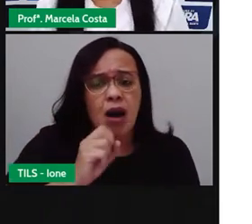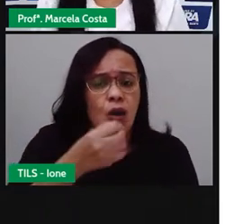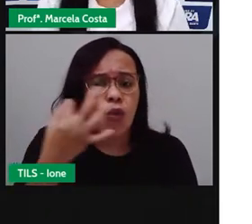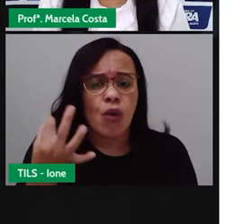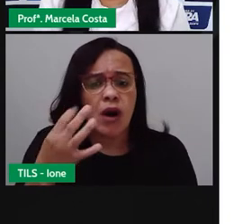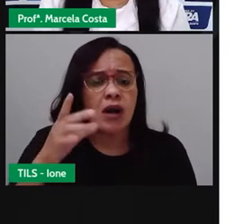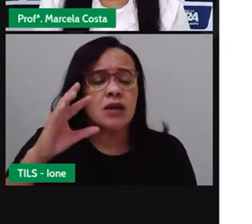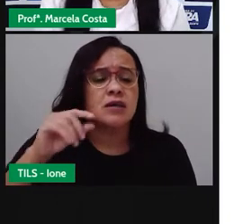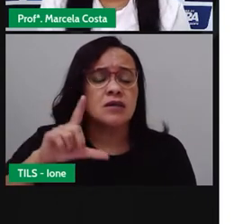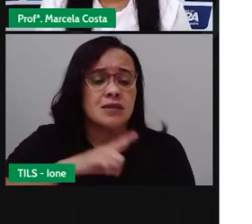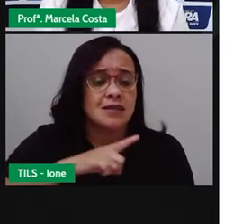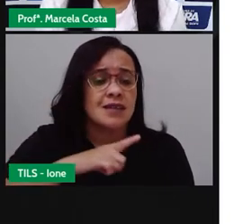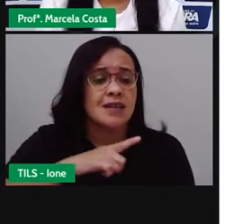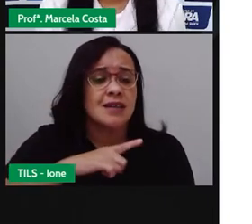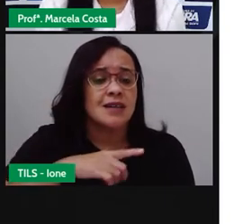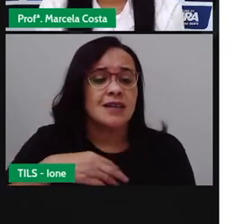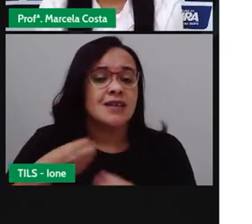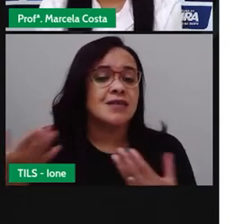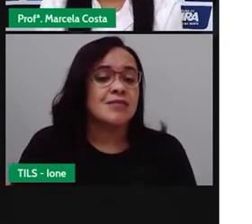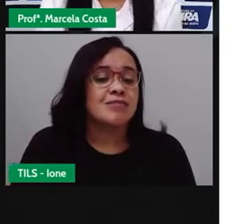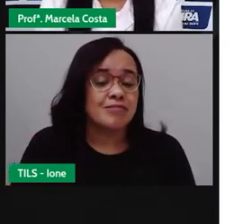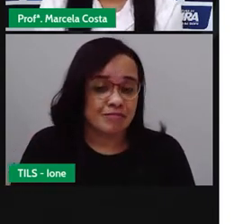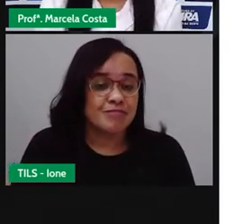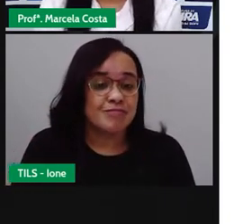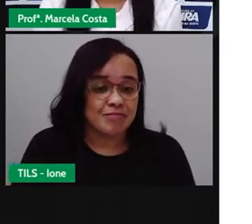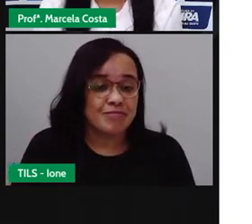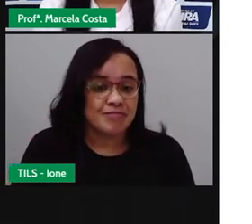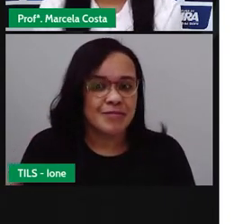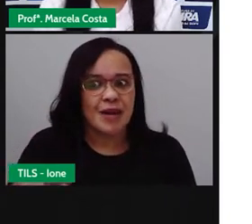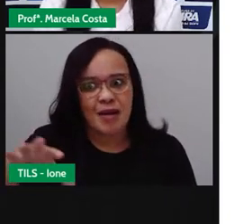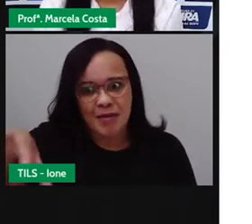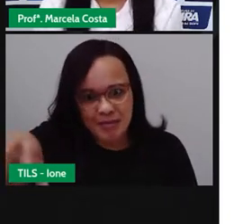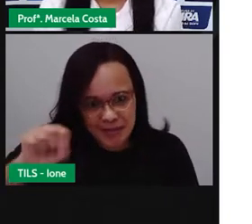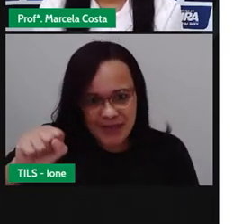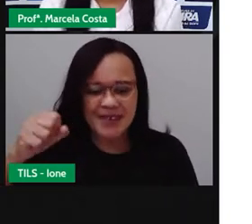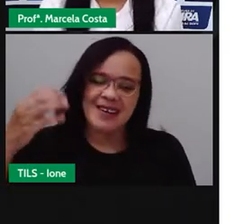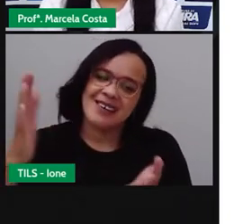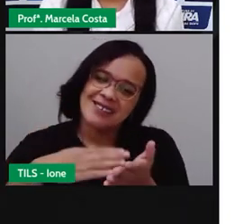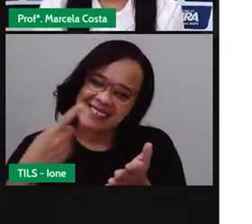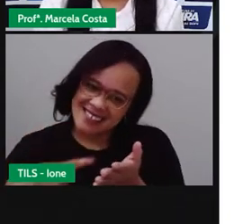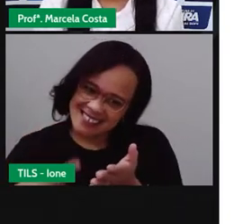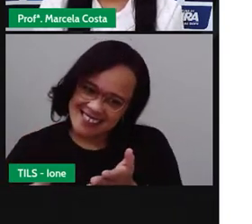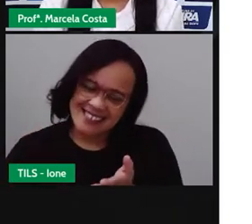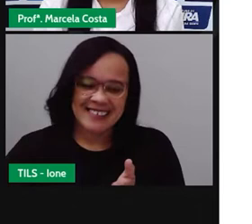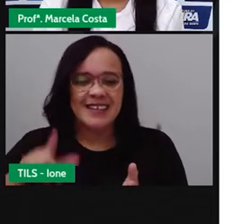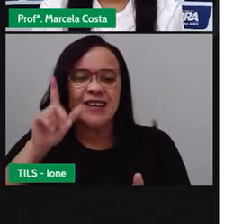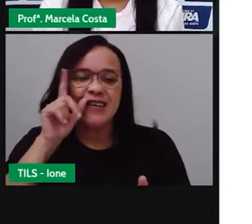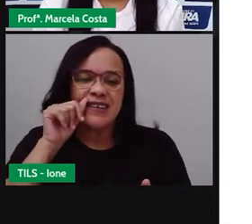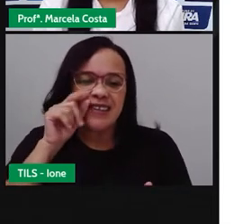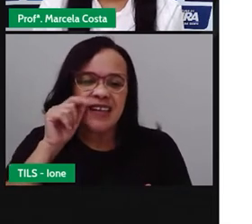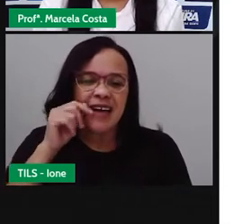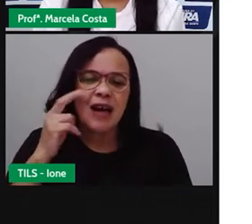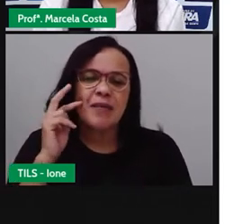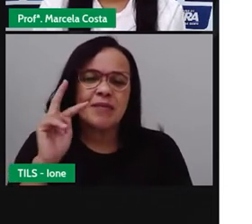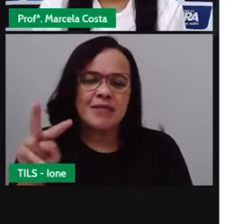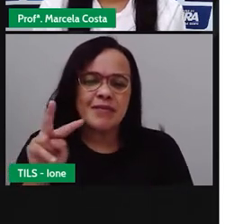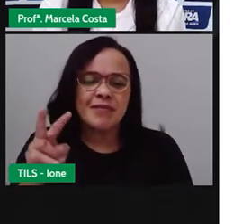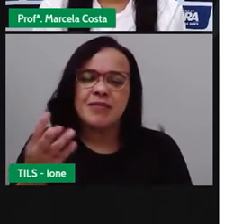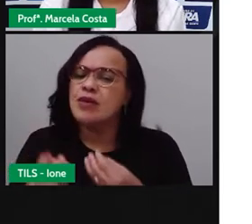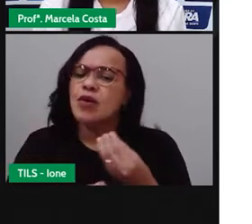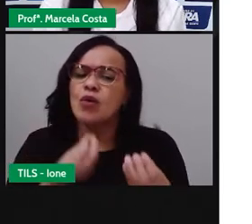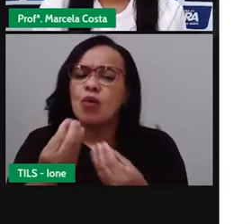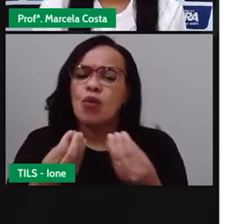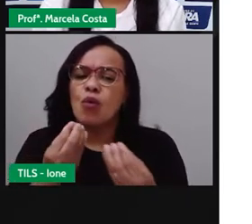Para resolver isso aí, eu vou pedir para você pegar o seu caderno, o lápis e acompanhar, porque a gente vai